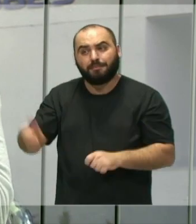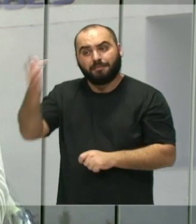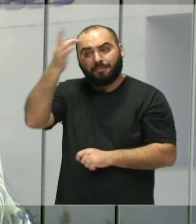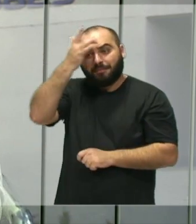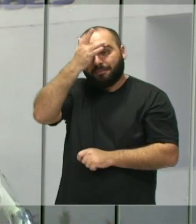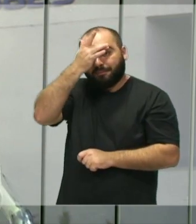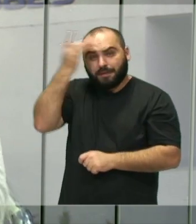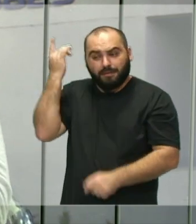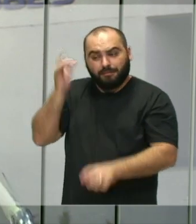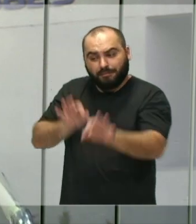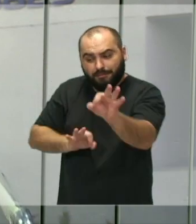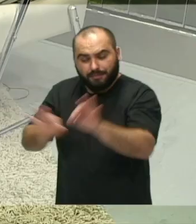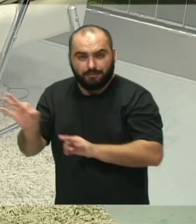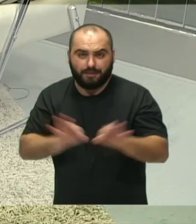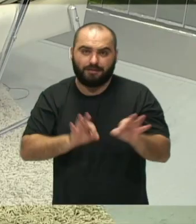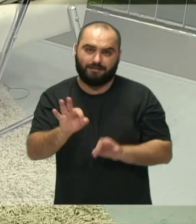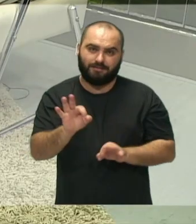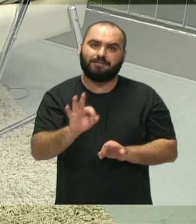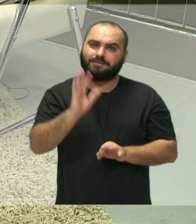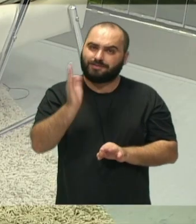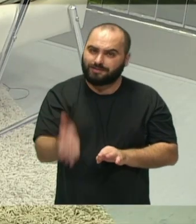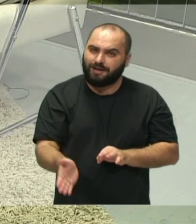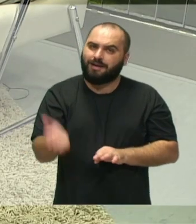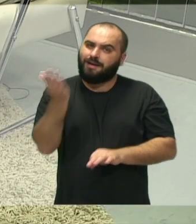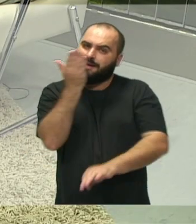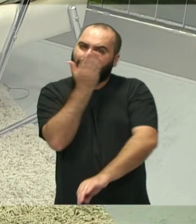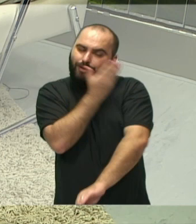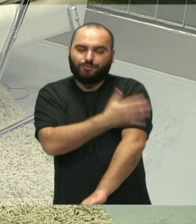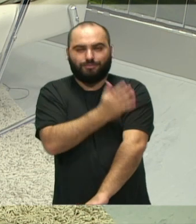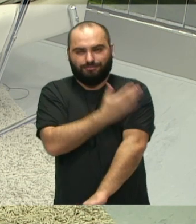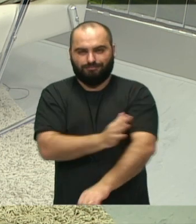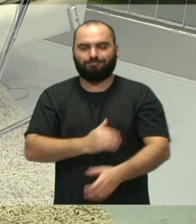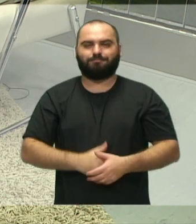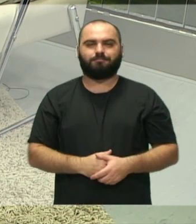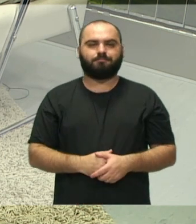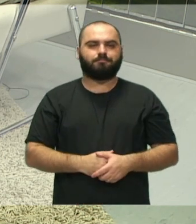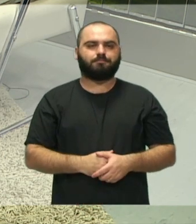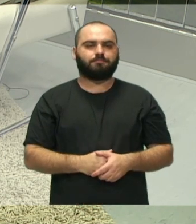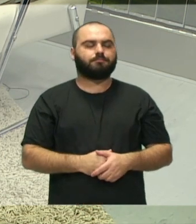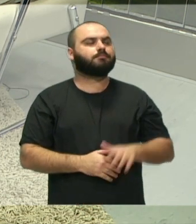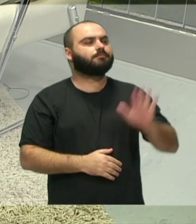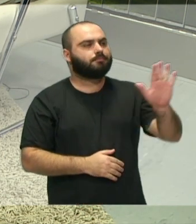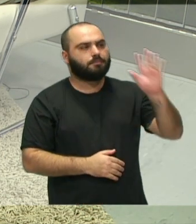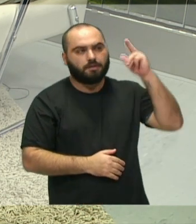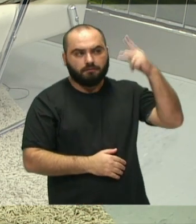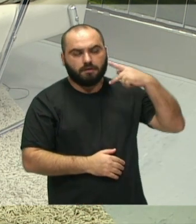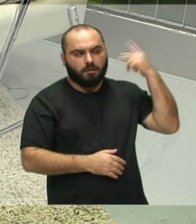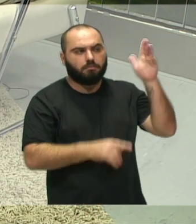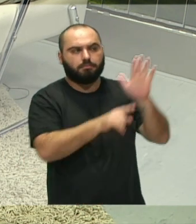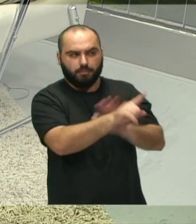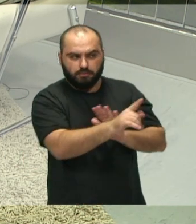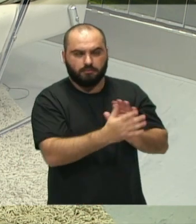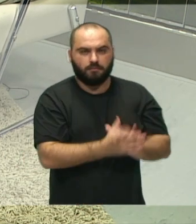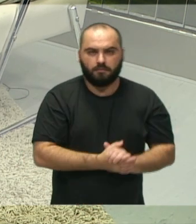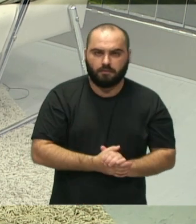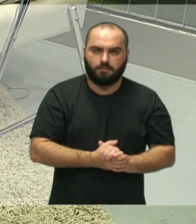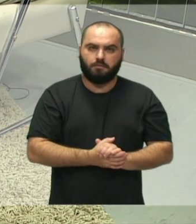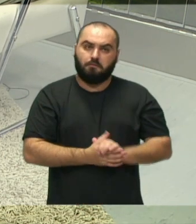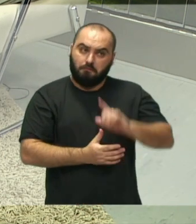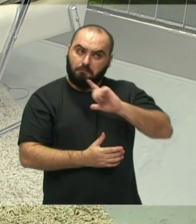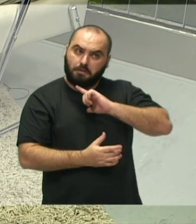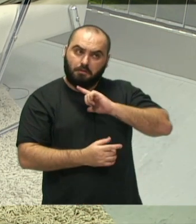contato, né, acostumadas já com isso, né. Vereadora, será discutido nos próximos dias, será alguma